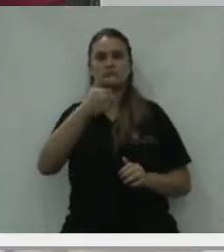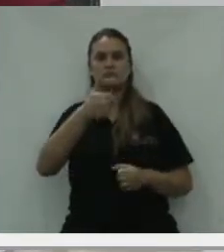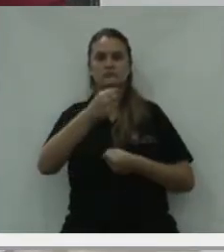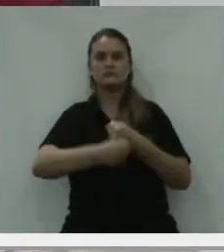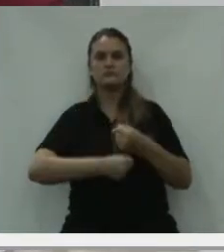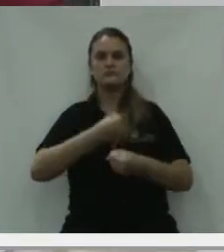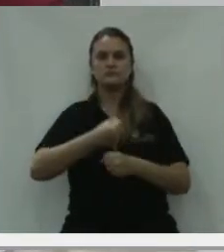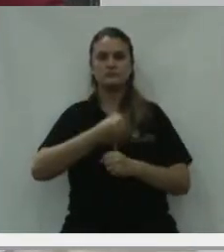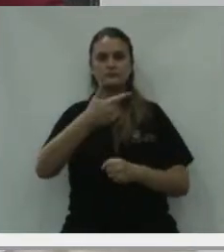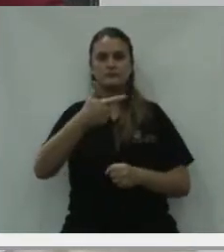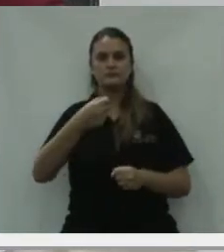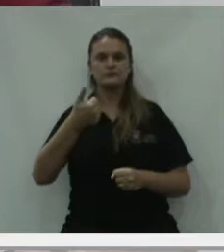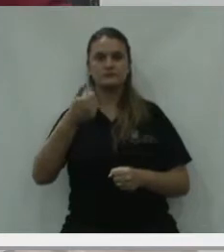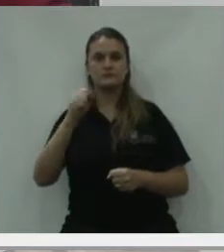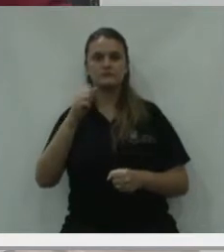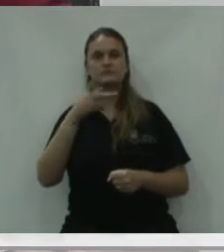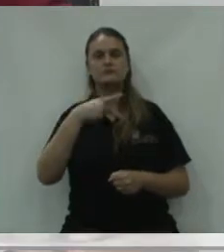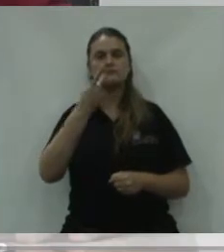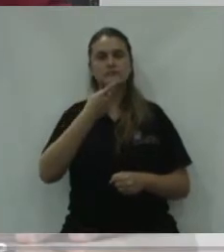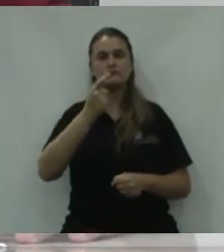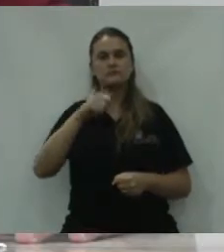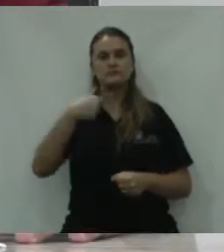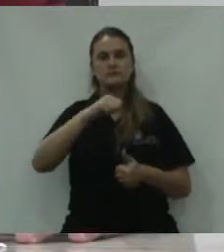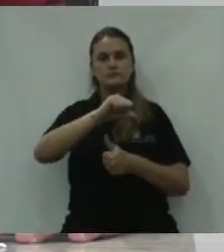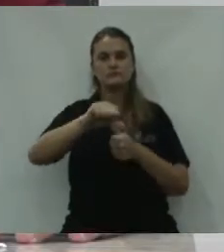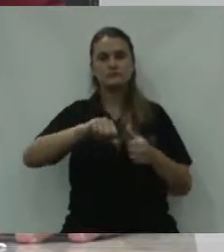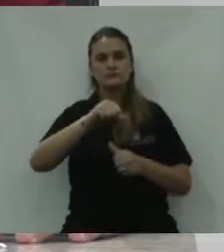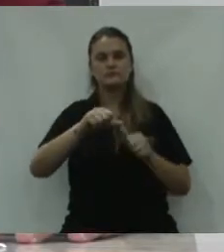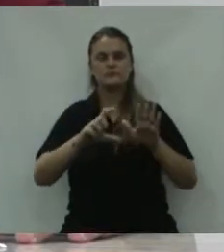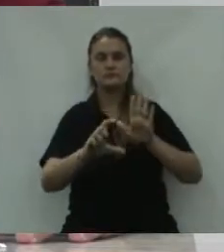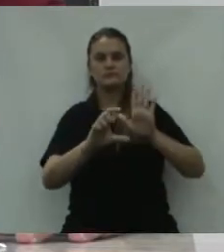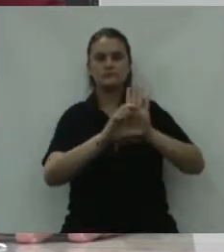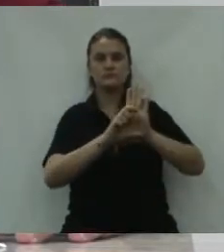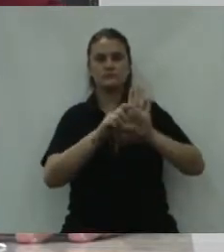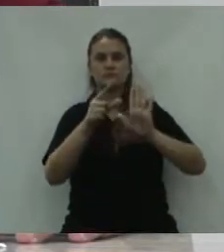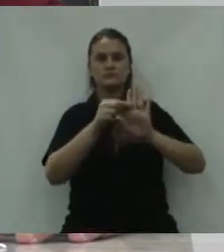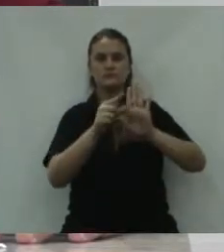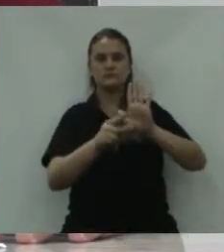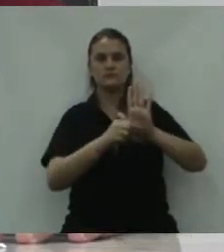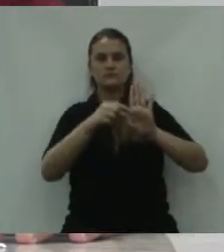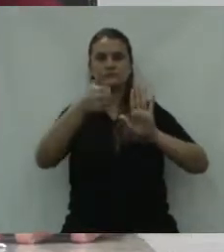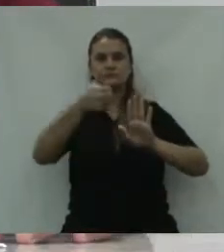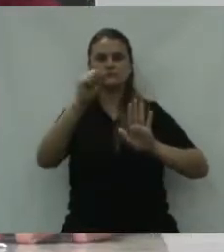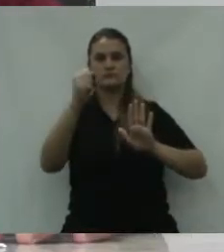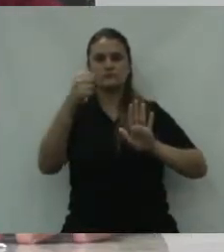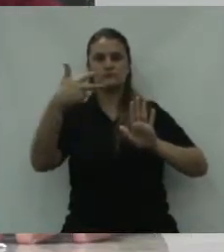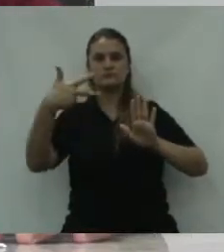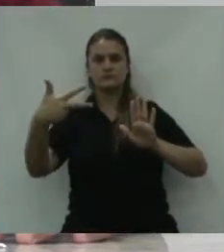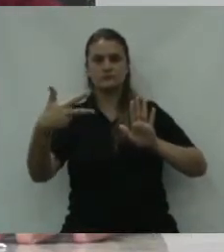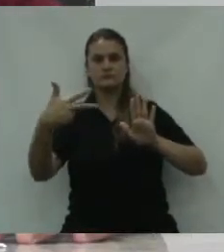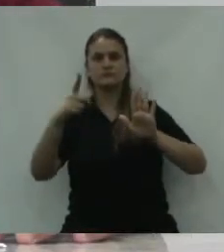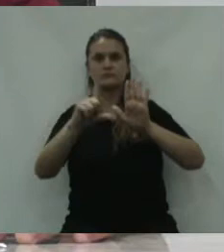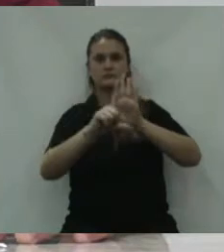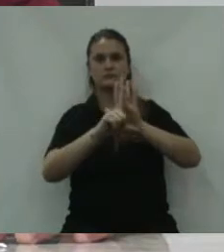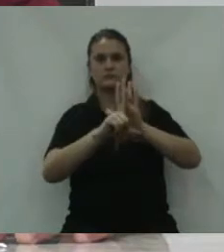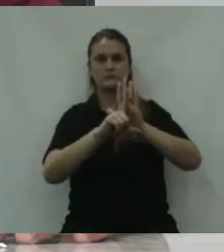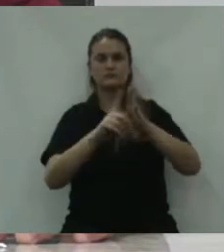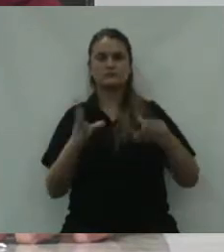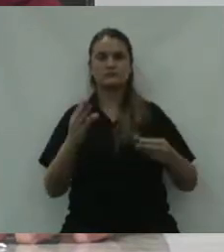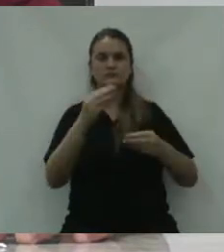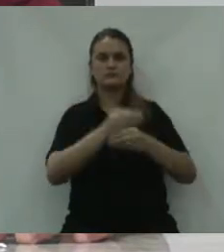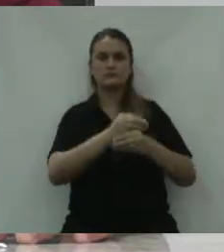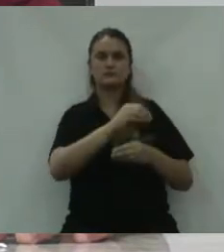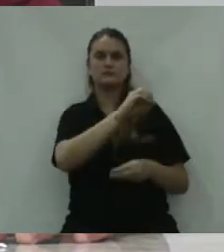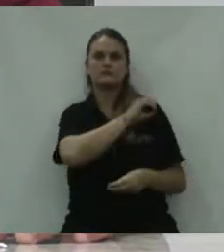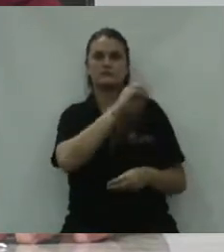nº 1 barra 2018, que dispõe sobre alteração no parágrafo único do artigo 183 da